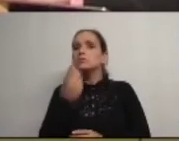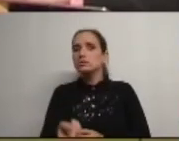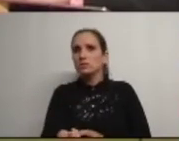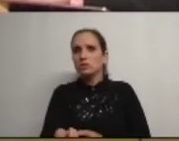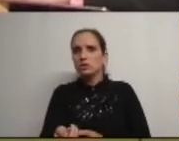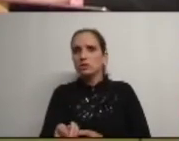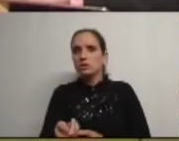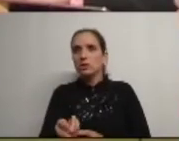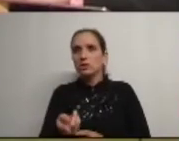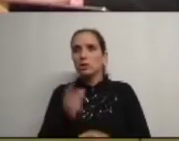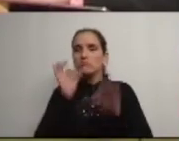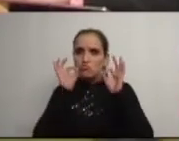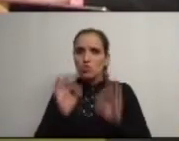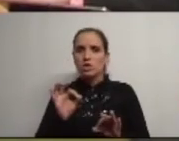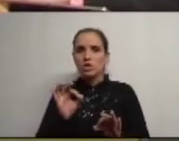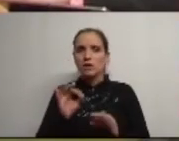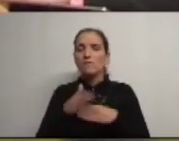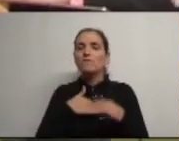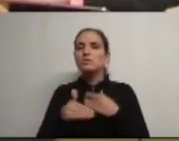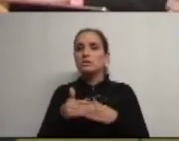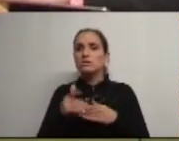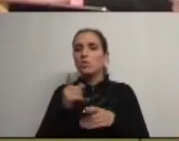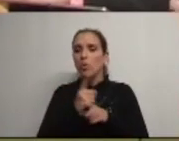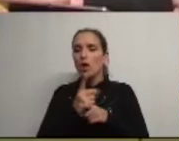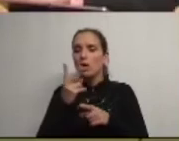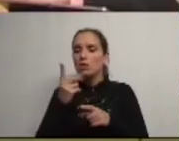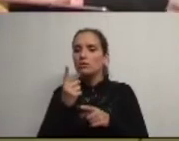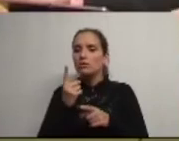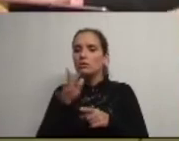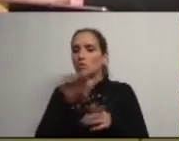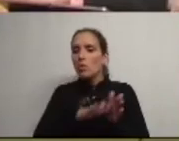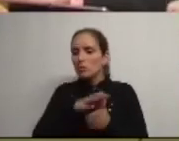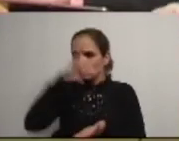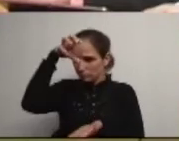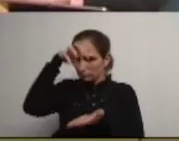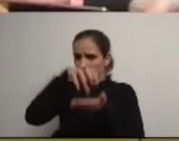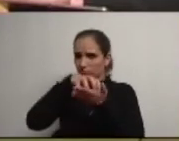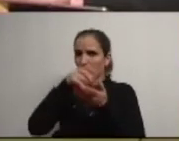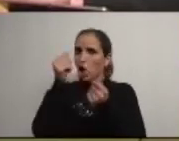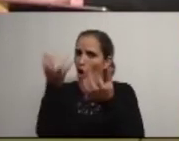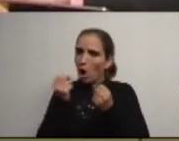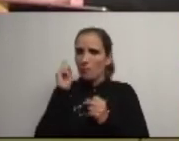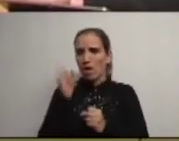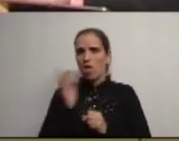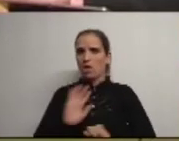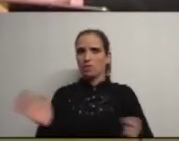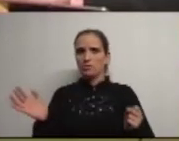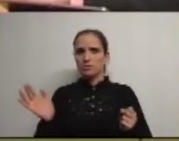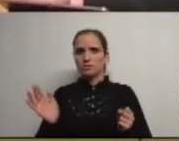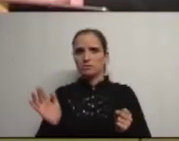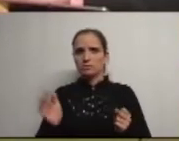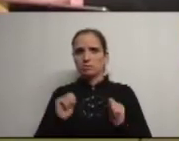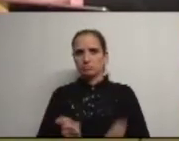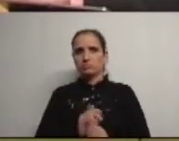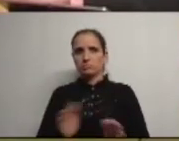que está feito para ser um edifício extremamente económico ok pronto